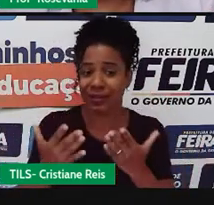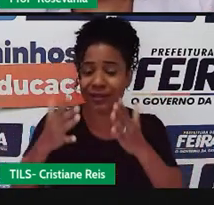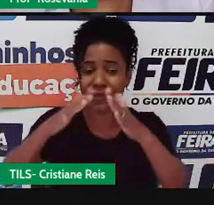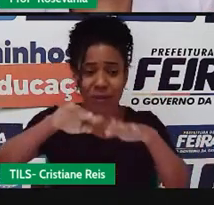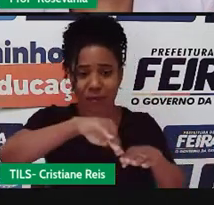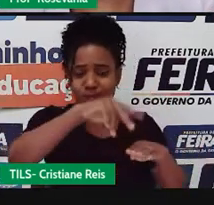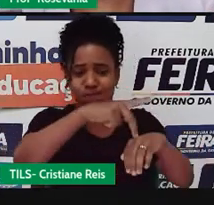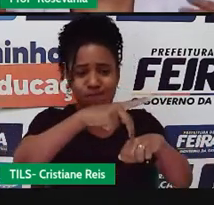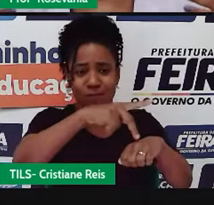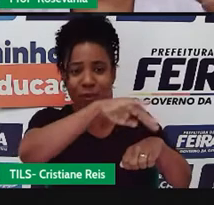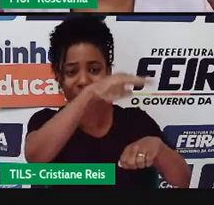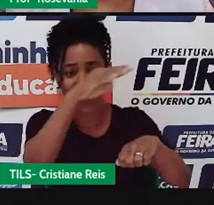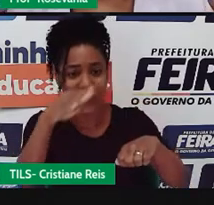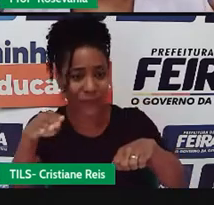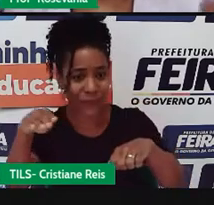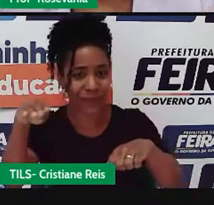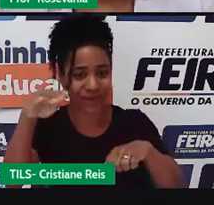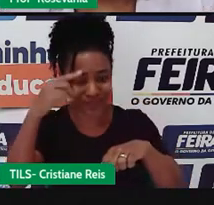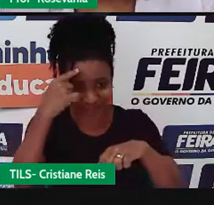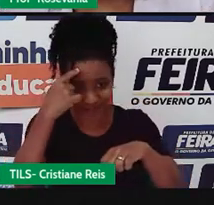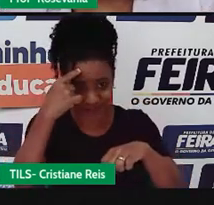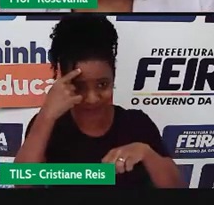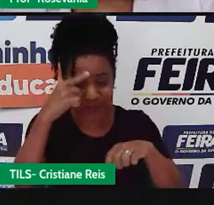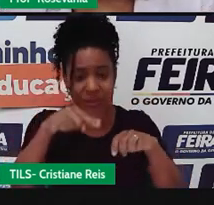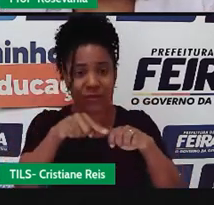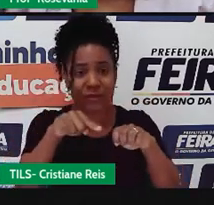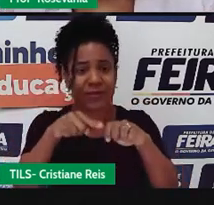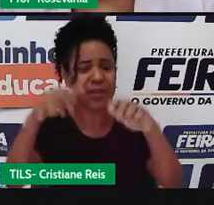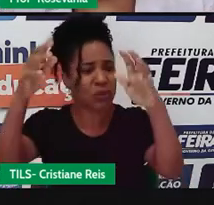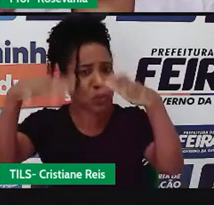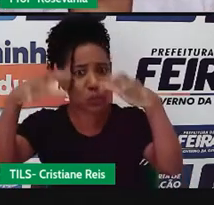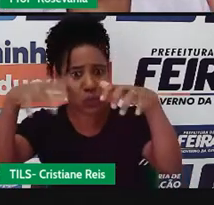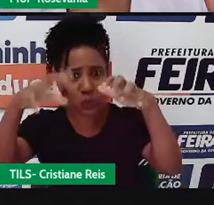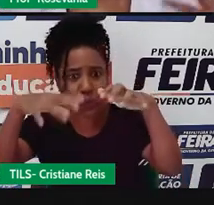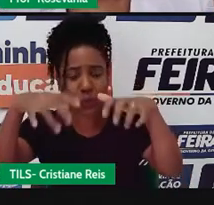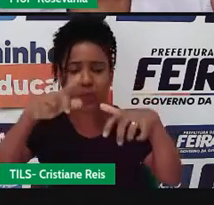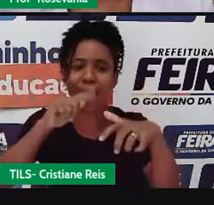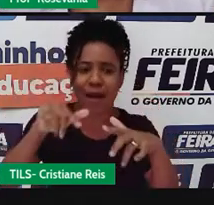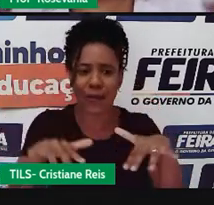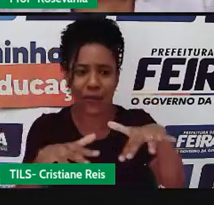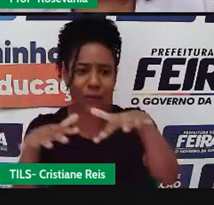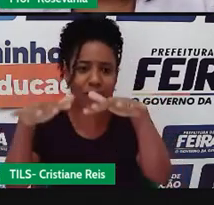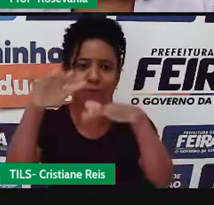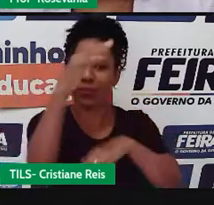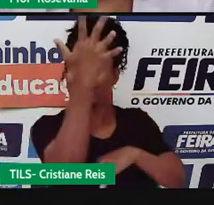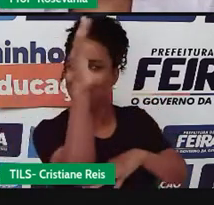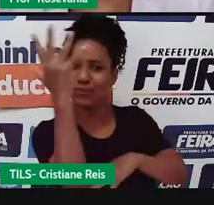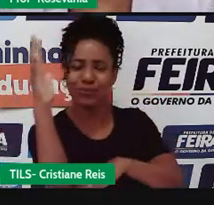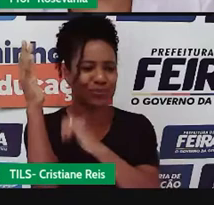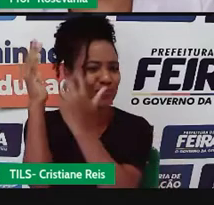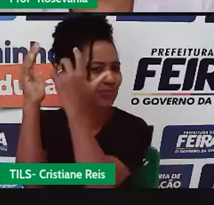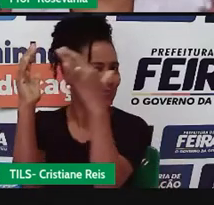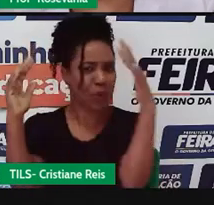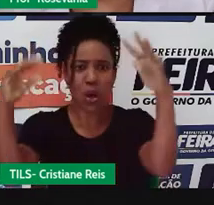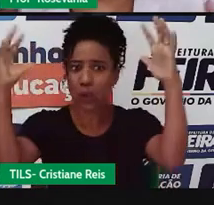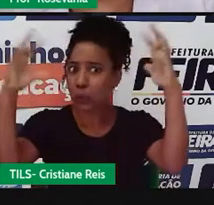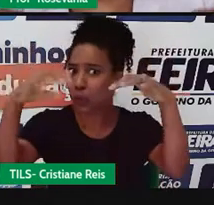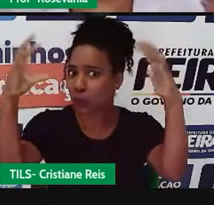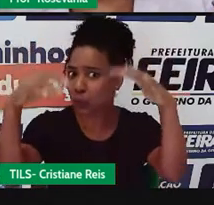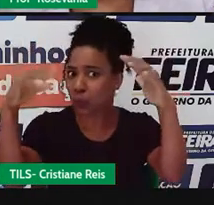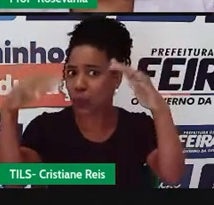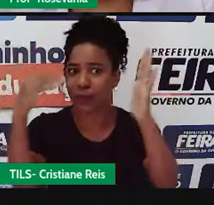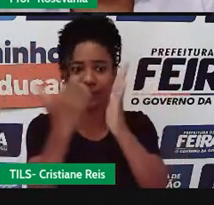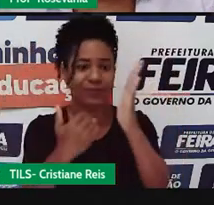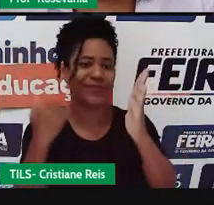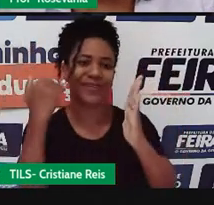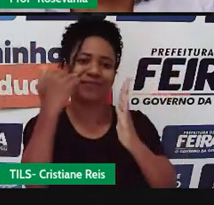planalto. A gente tem muita área de chuva, né? Com floresta, tudo que a gente já estudou. Então, tem toda